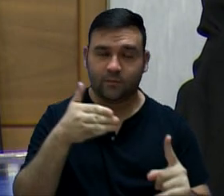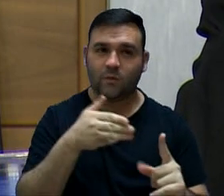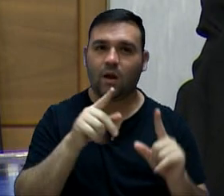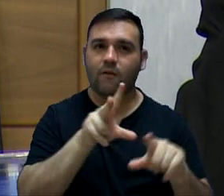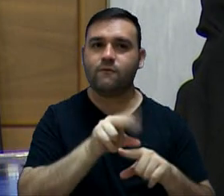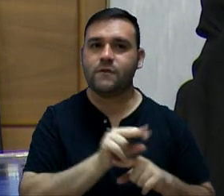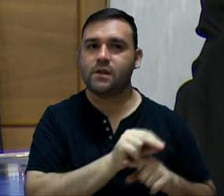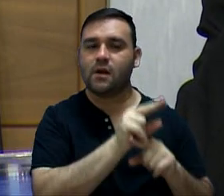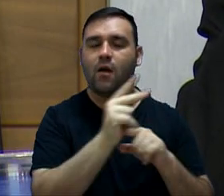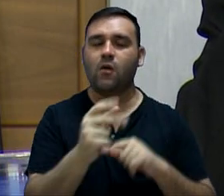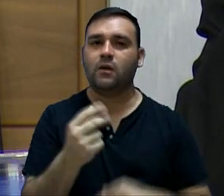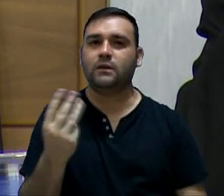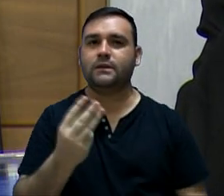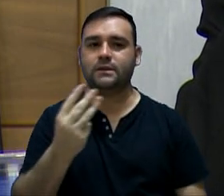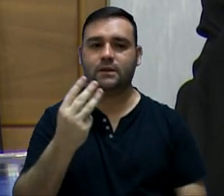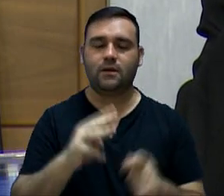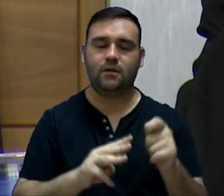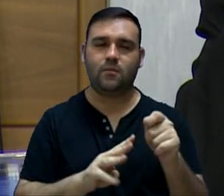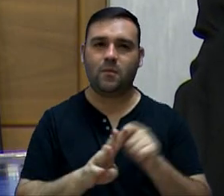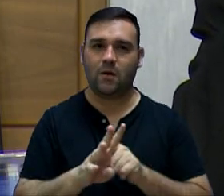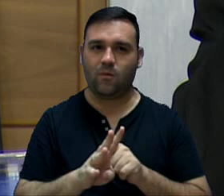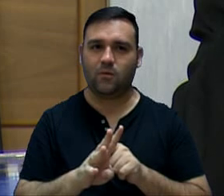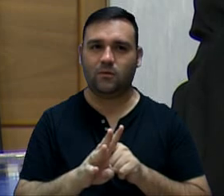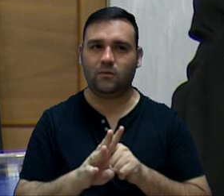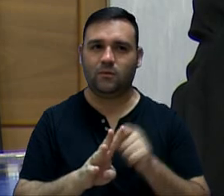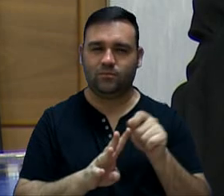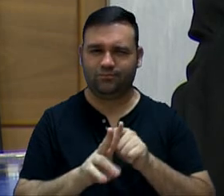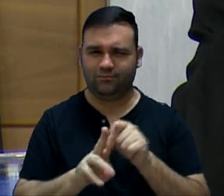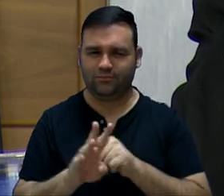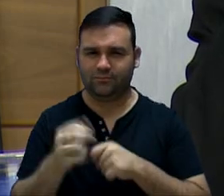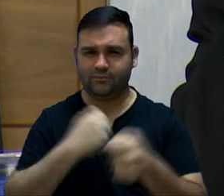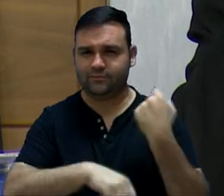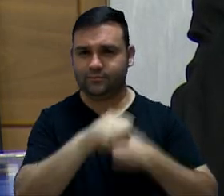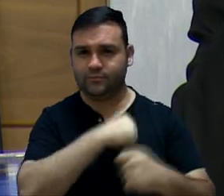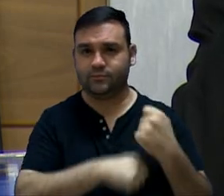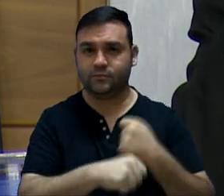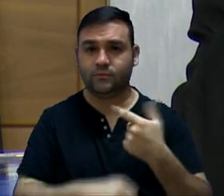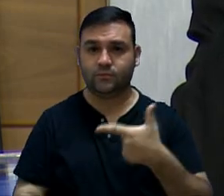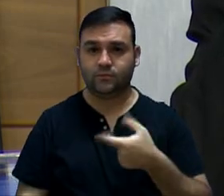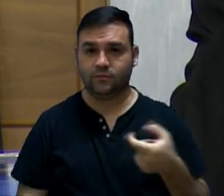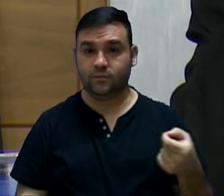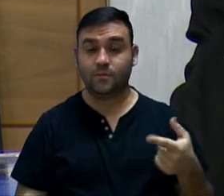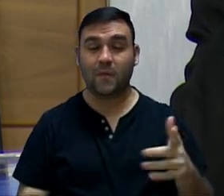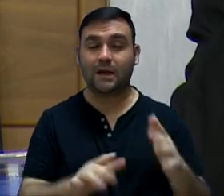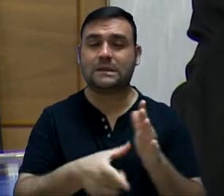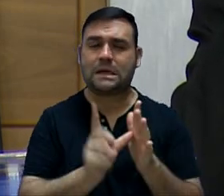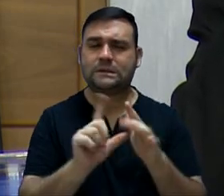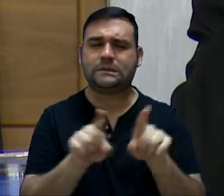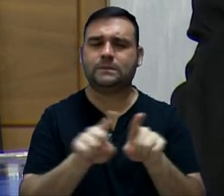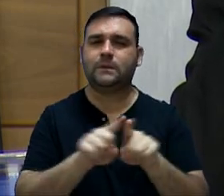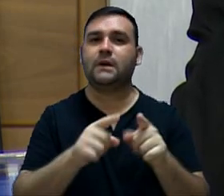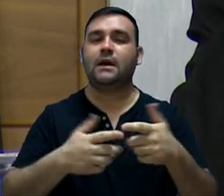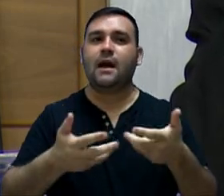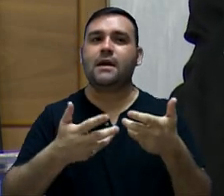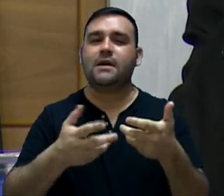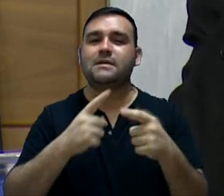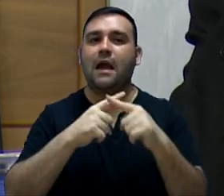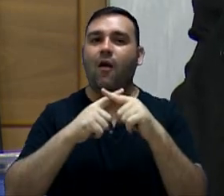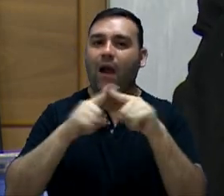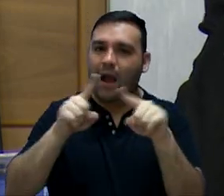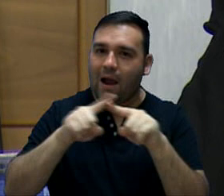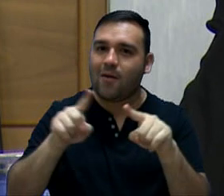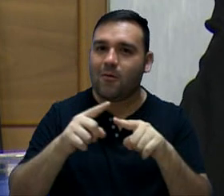quadrimestre do ano de 2020. Anteriormente a isso, secretário, gostaria de fazer apenas uma pequena